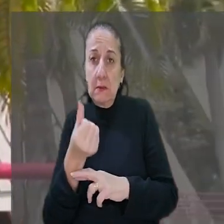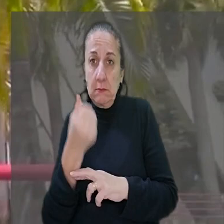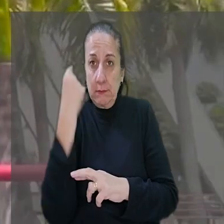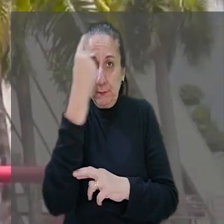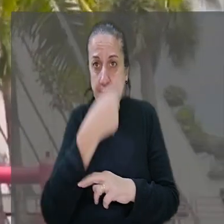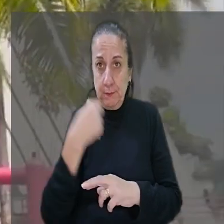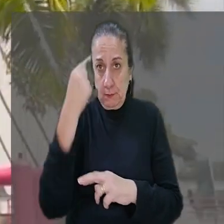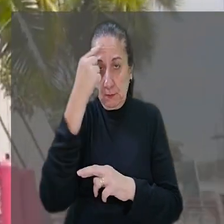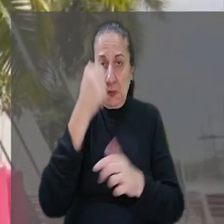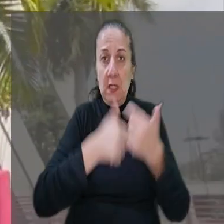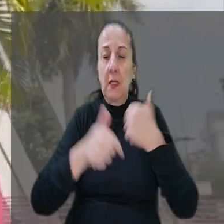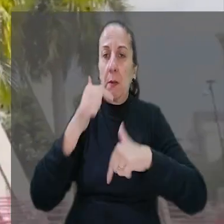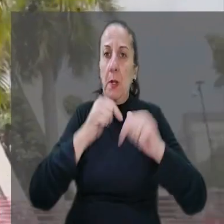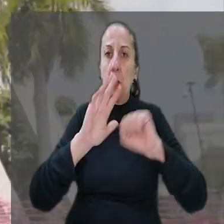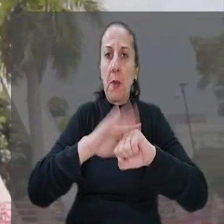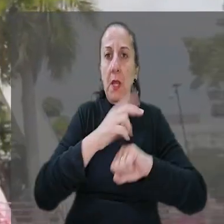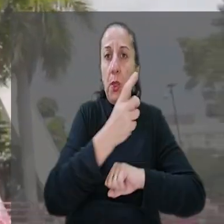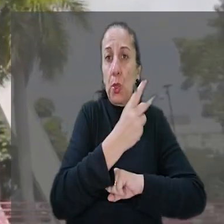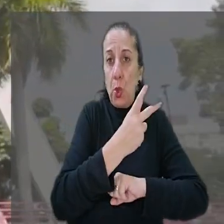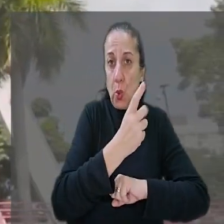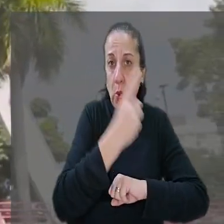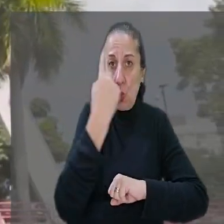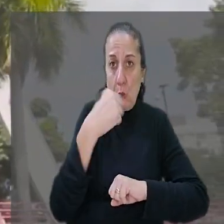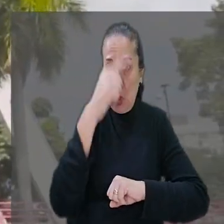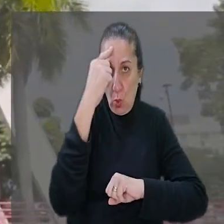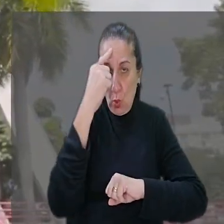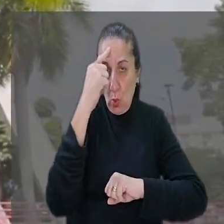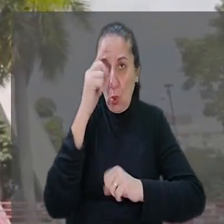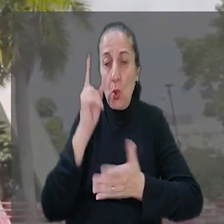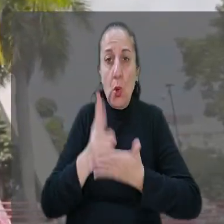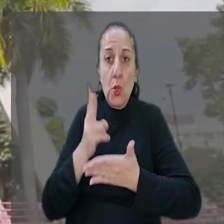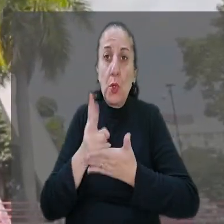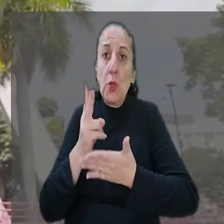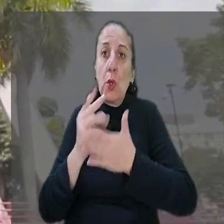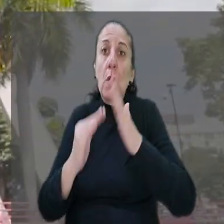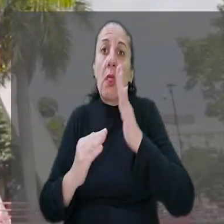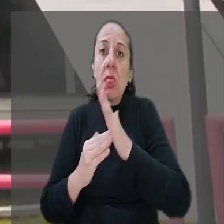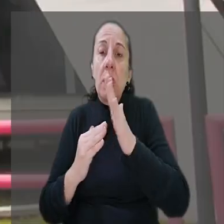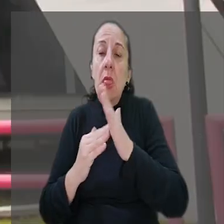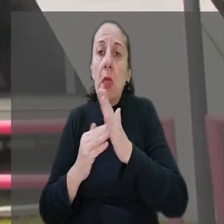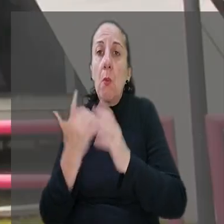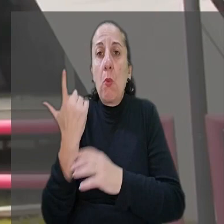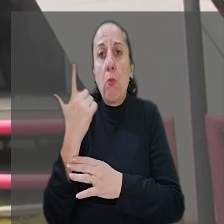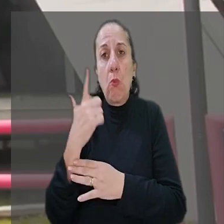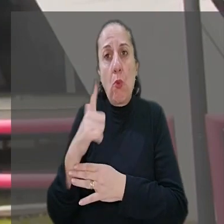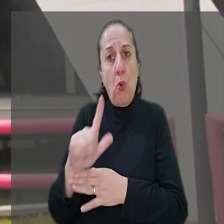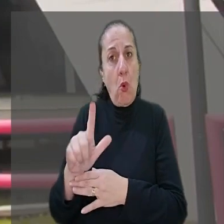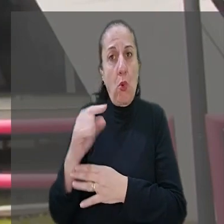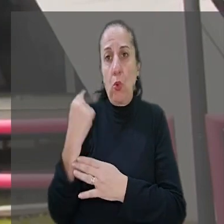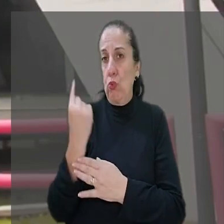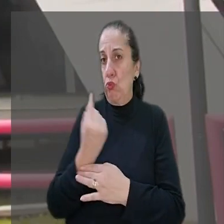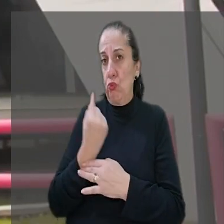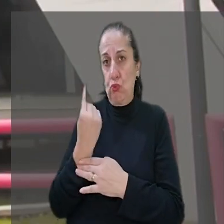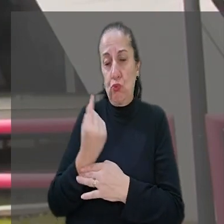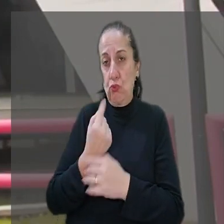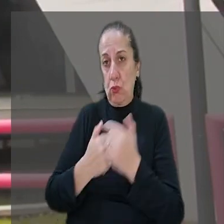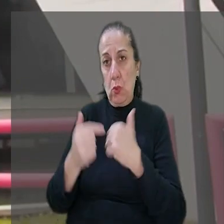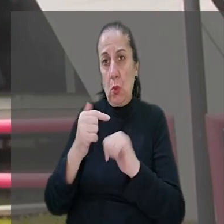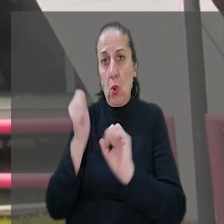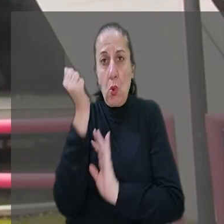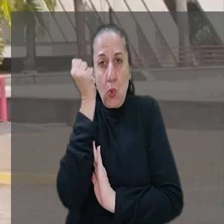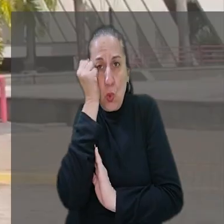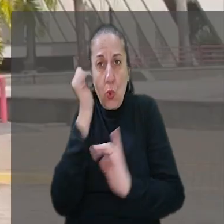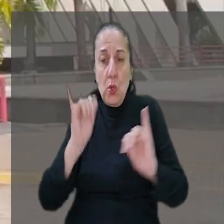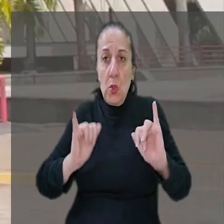Nesse caso, elas trabalhariam 12 horas e permaneceriam o restante do tempo, exercendo atividades individuais